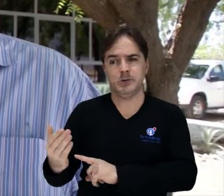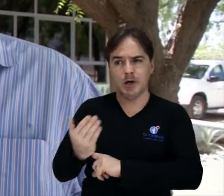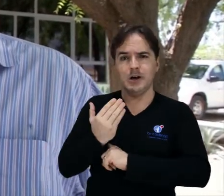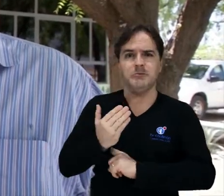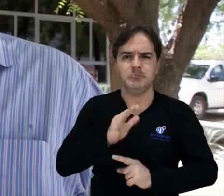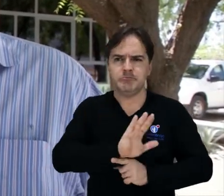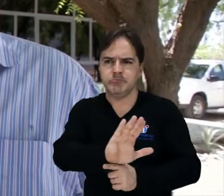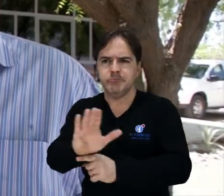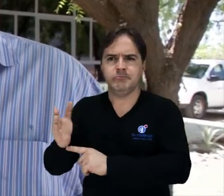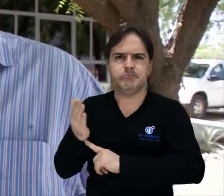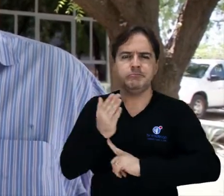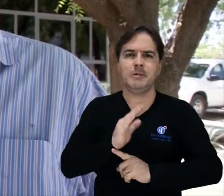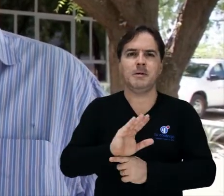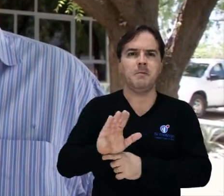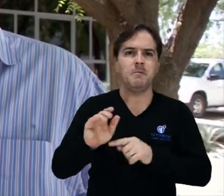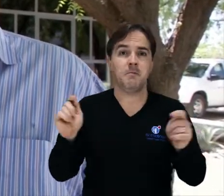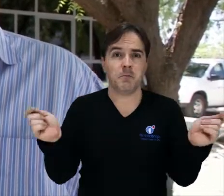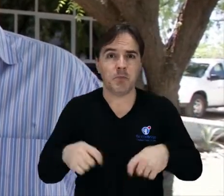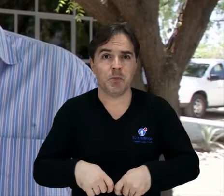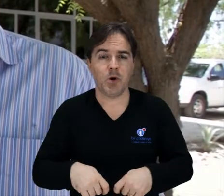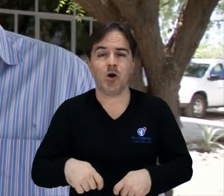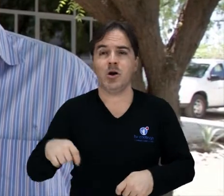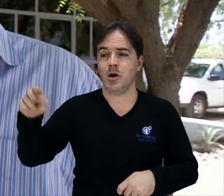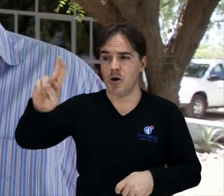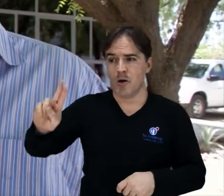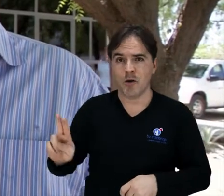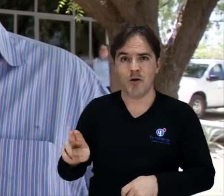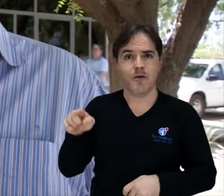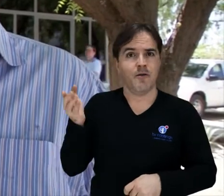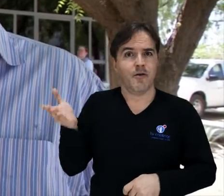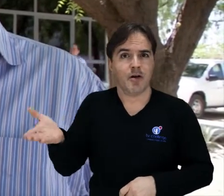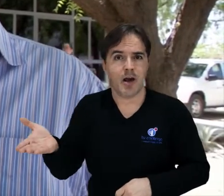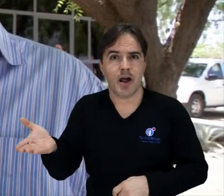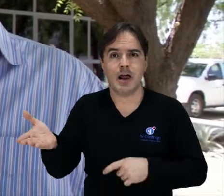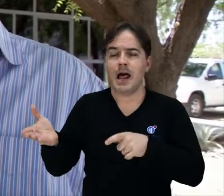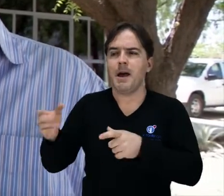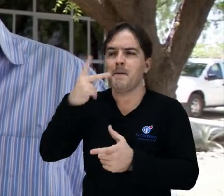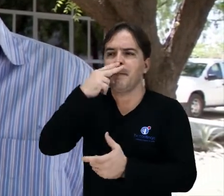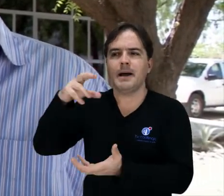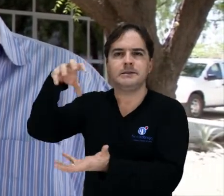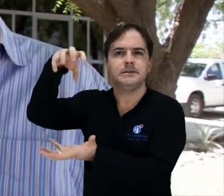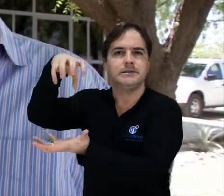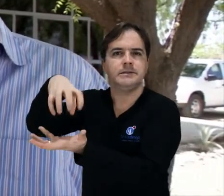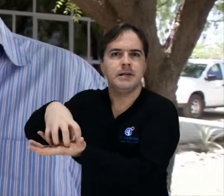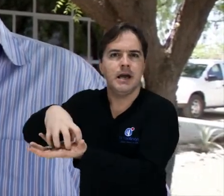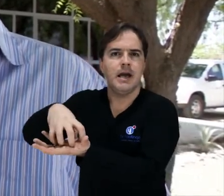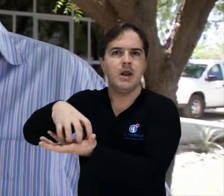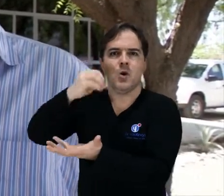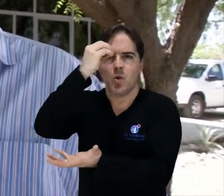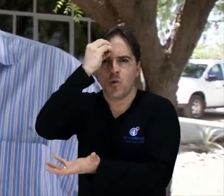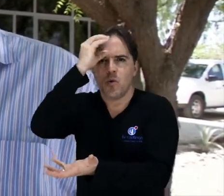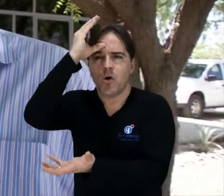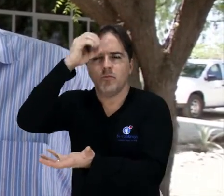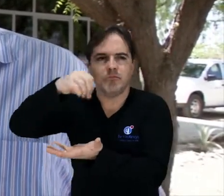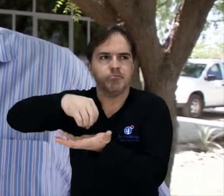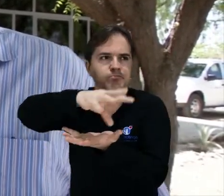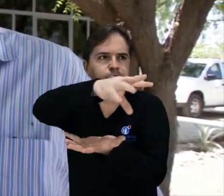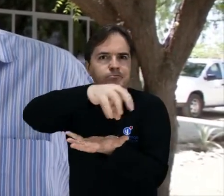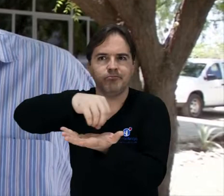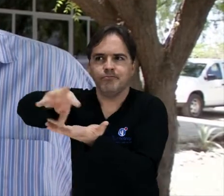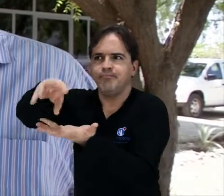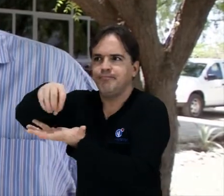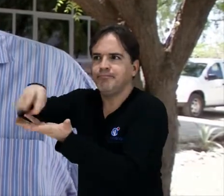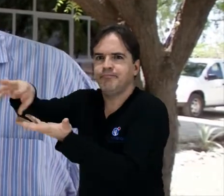ter a Univast como um centro difusor dos conhecimentos que forem